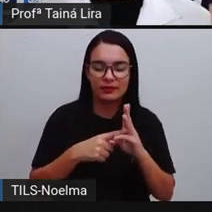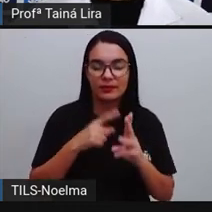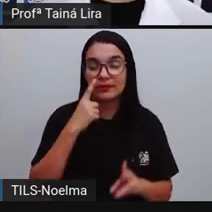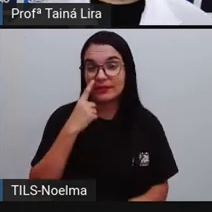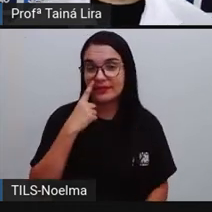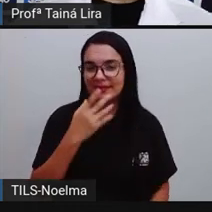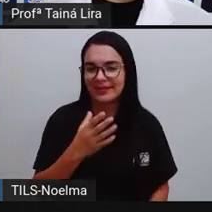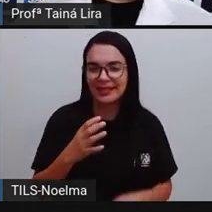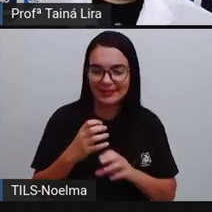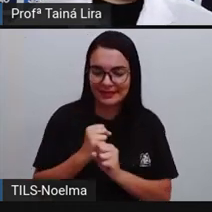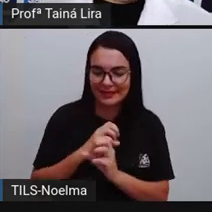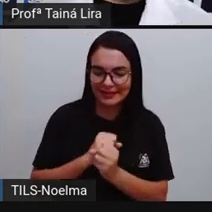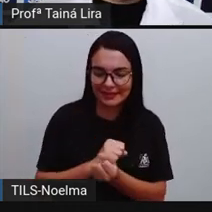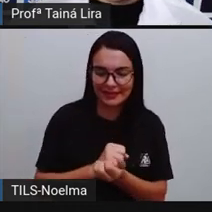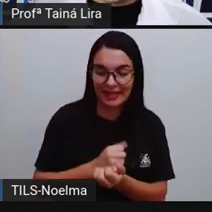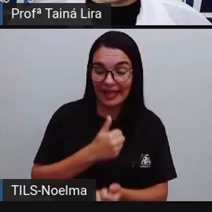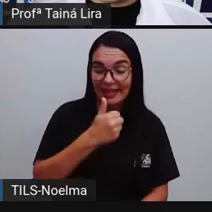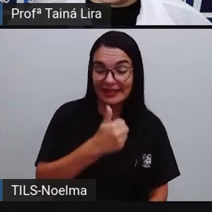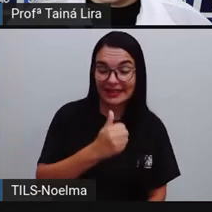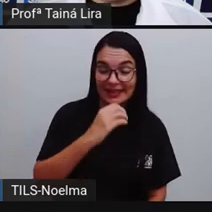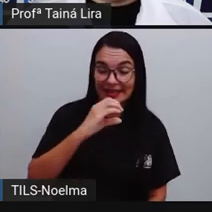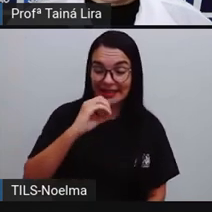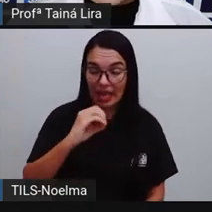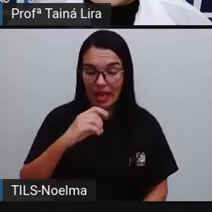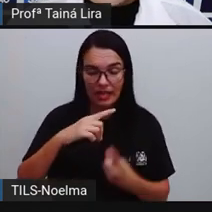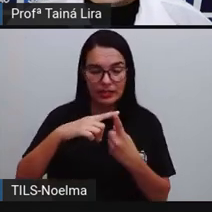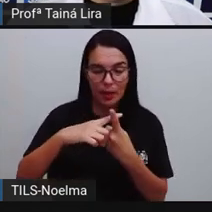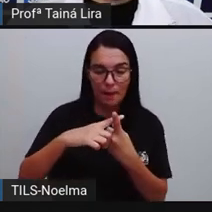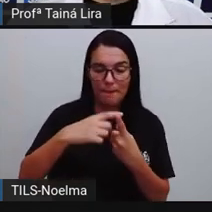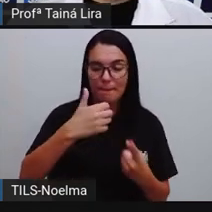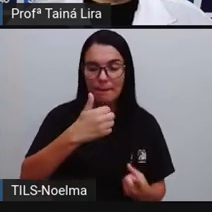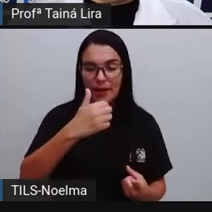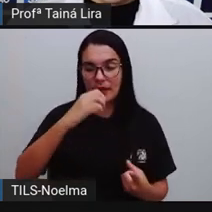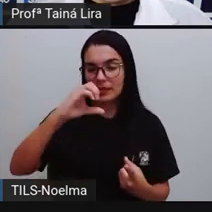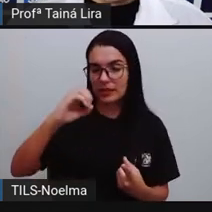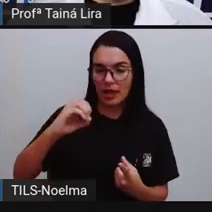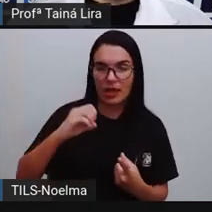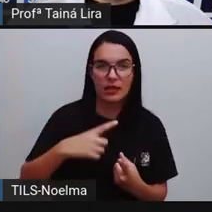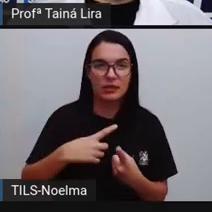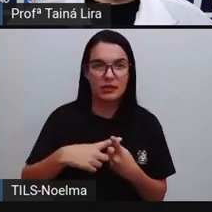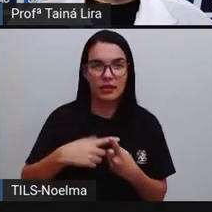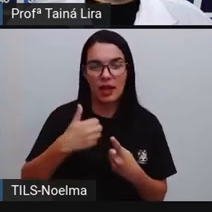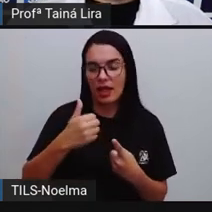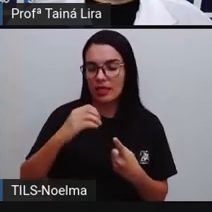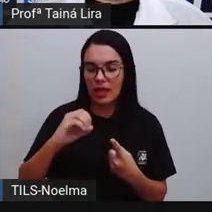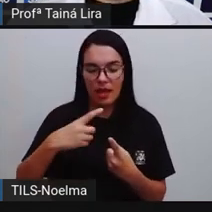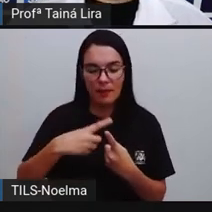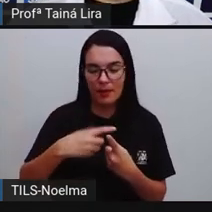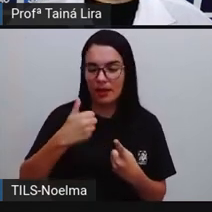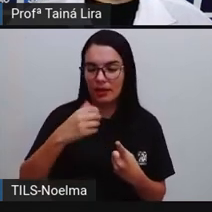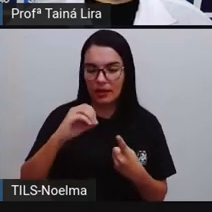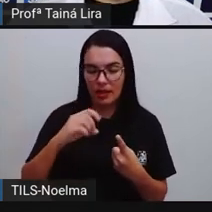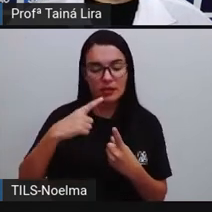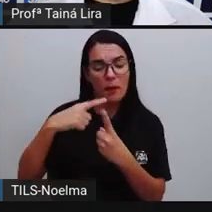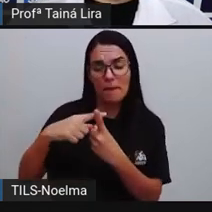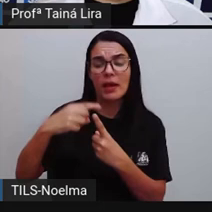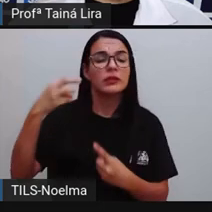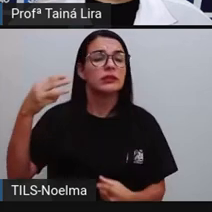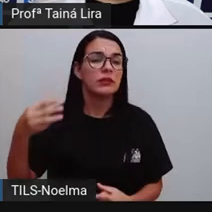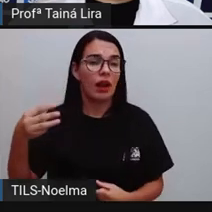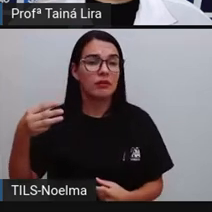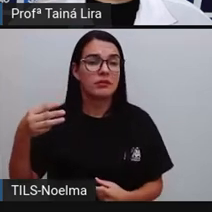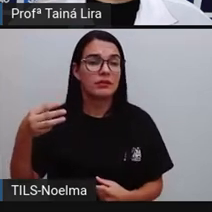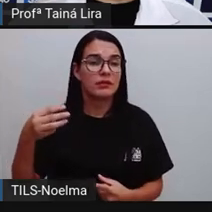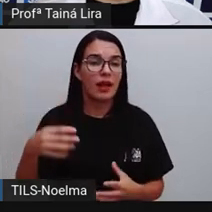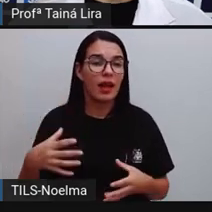agrupei ali esse 40 de 10 em 10, ó. 10, 20, 30, 40. E aqui, ó,